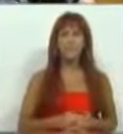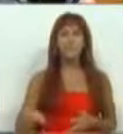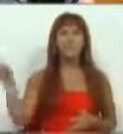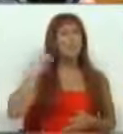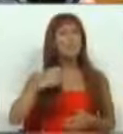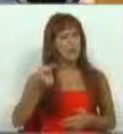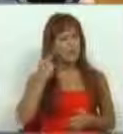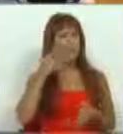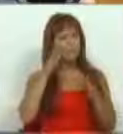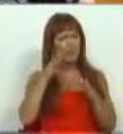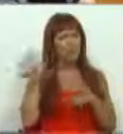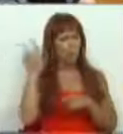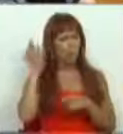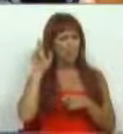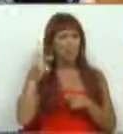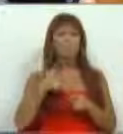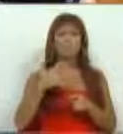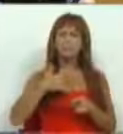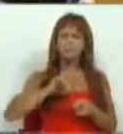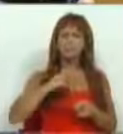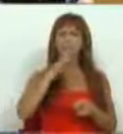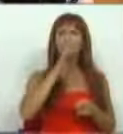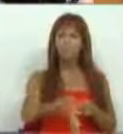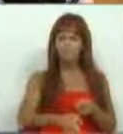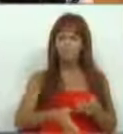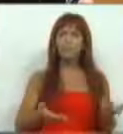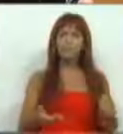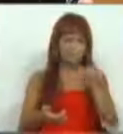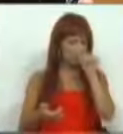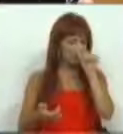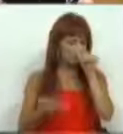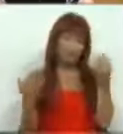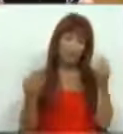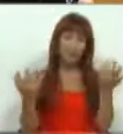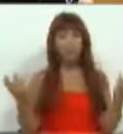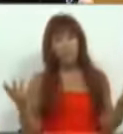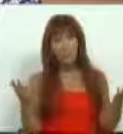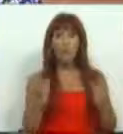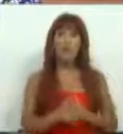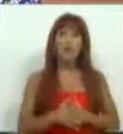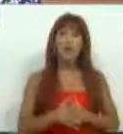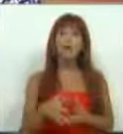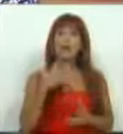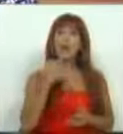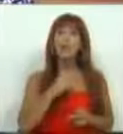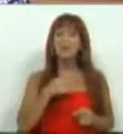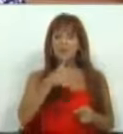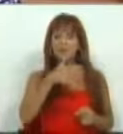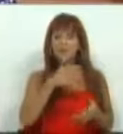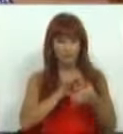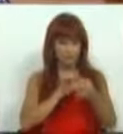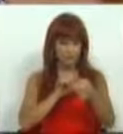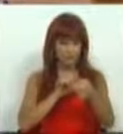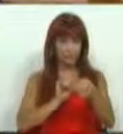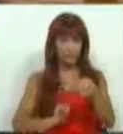Ouvia com muita atenção e gostava de lhe dizer que, apesar de tudo, creio que a abordagem que